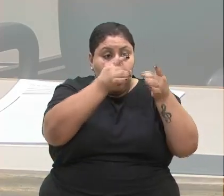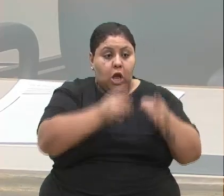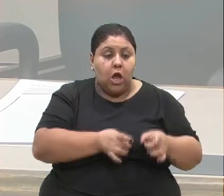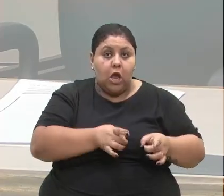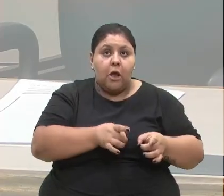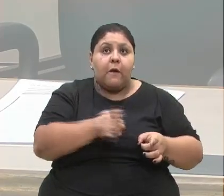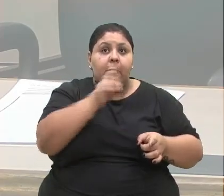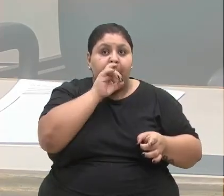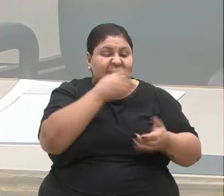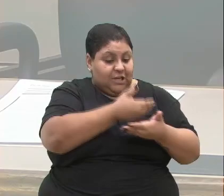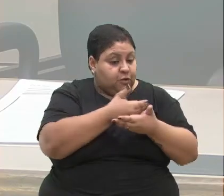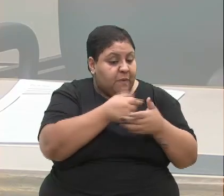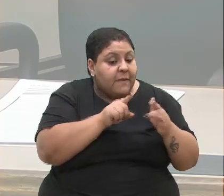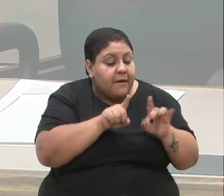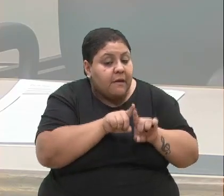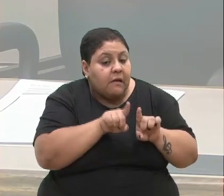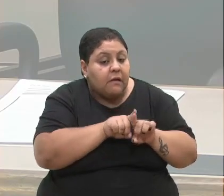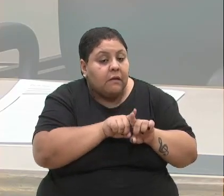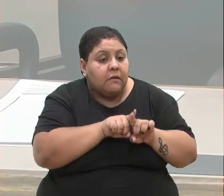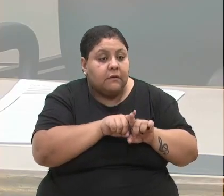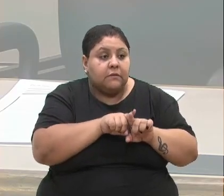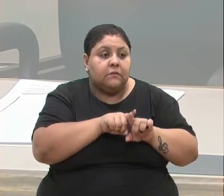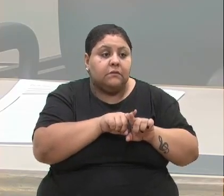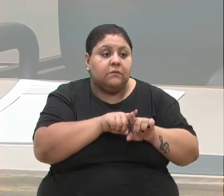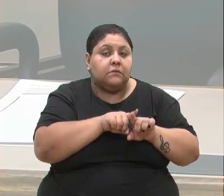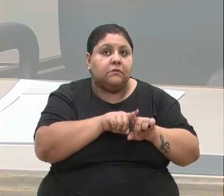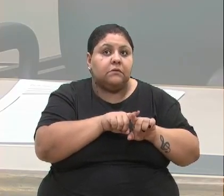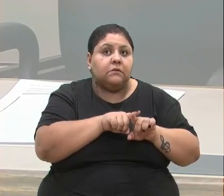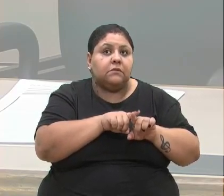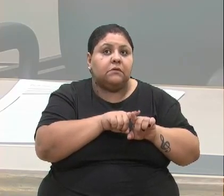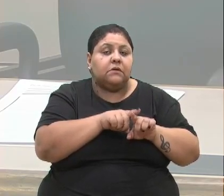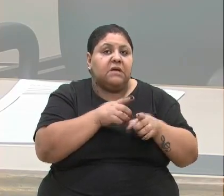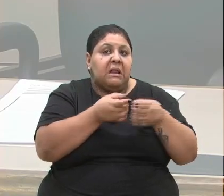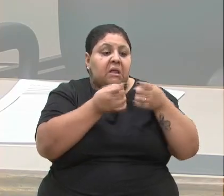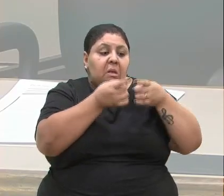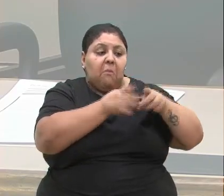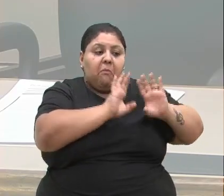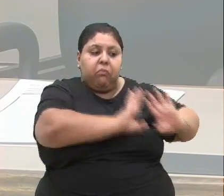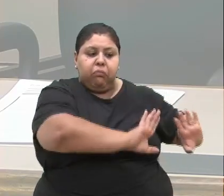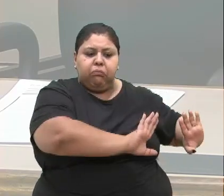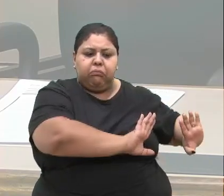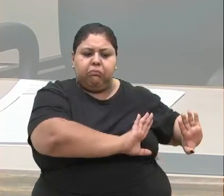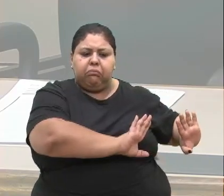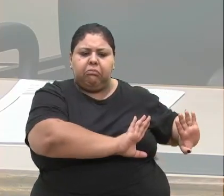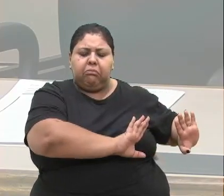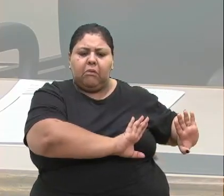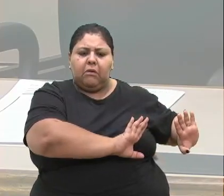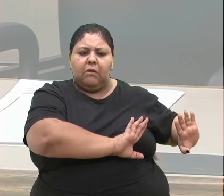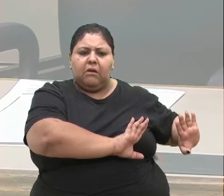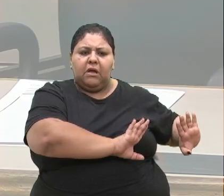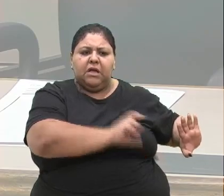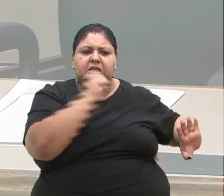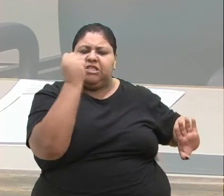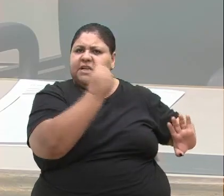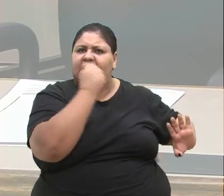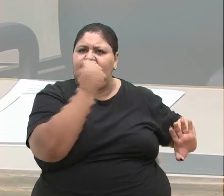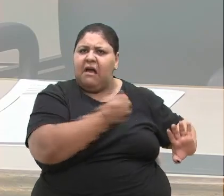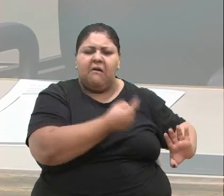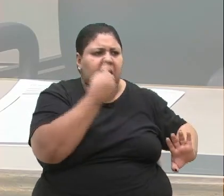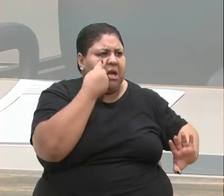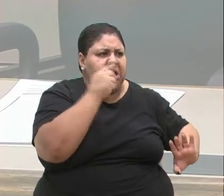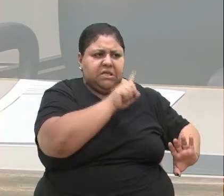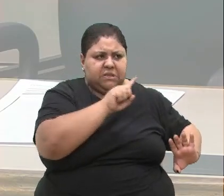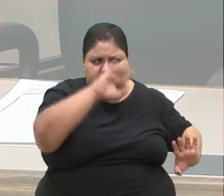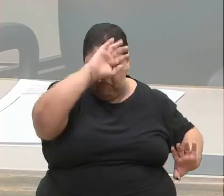pai de bebê também, ele descartou qualquer hipótese de gravidade, visto que a criança não estava com